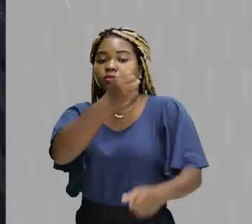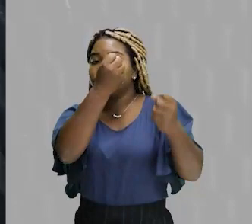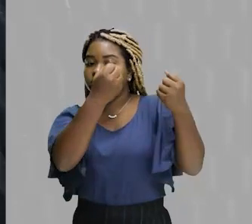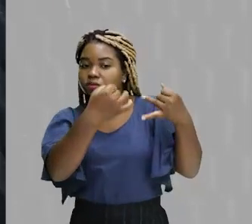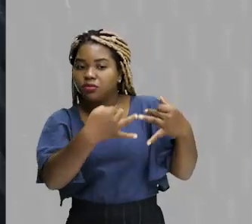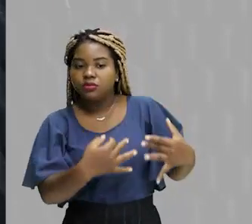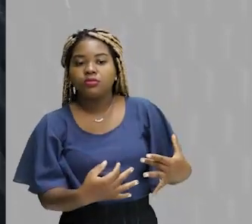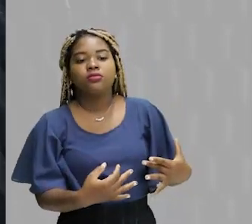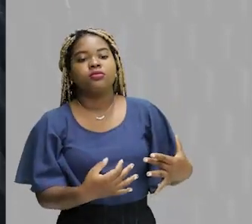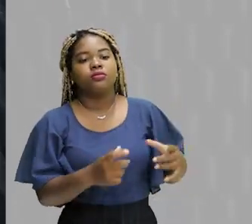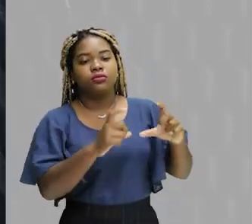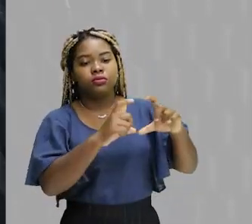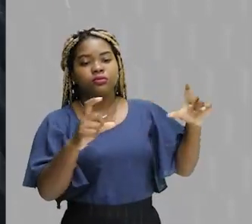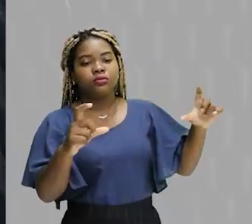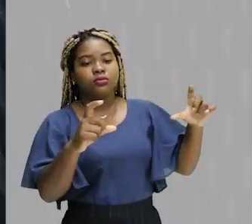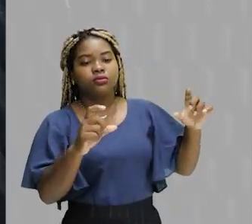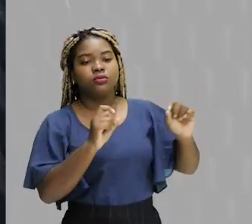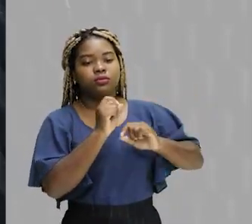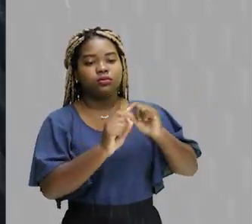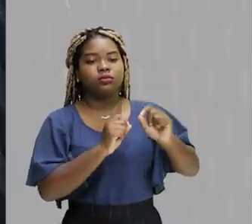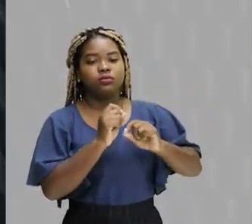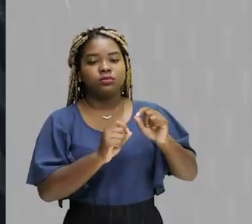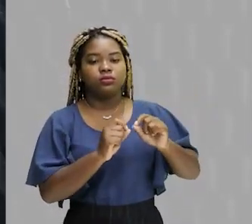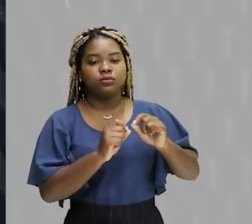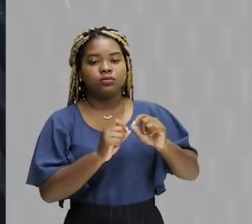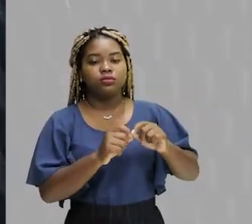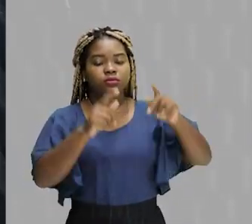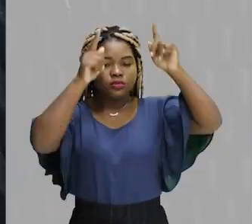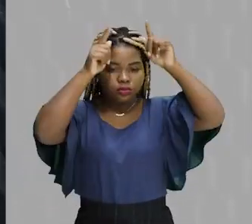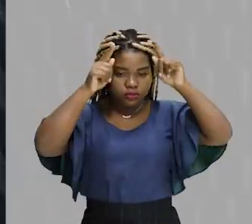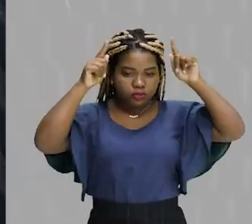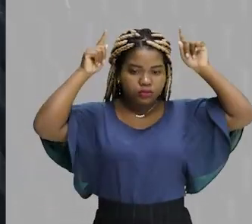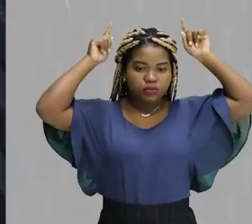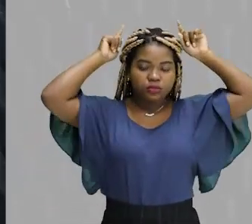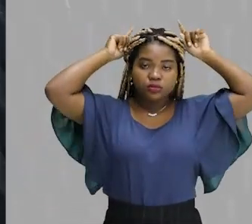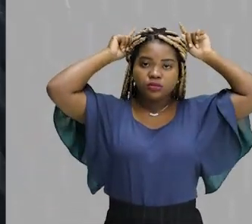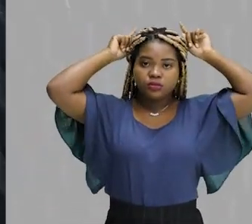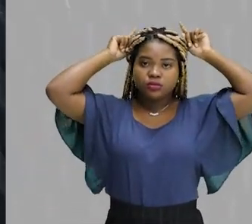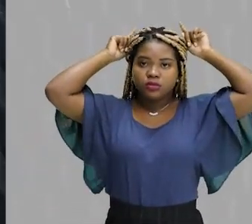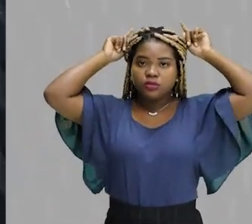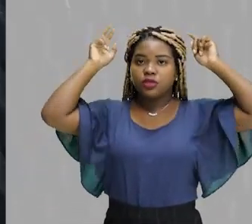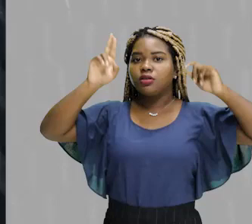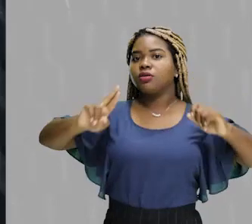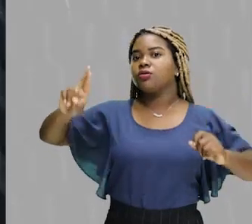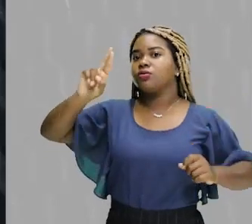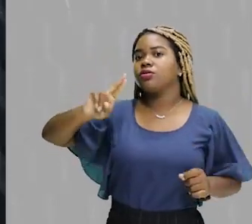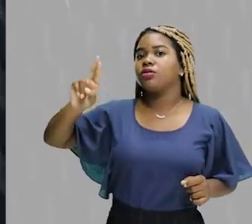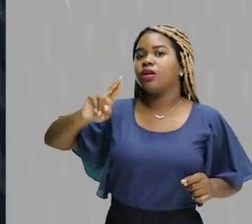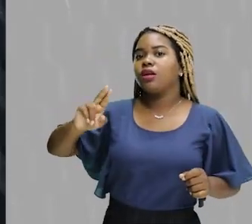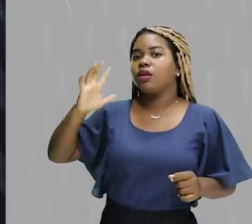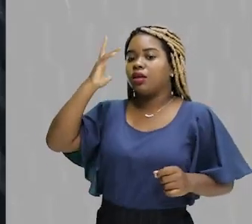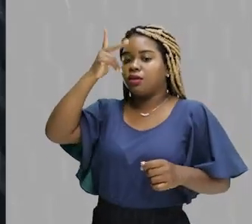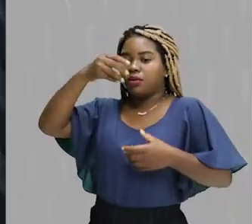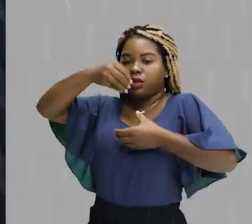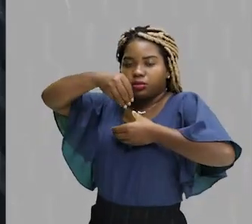interessante. geralmente, o habitante da Hélade ou habitante da Grécia, ele utilizava a beleza interior,